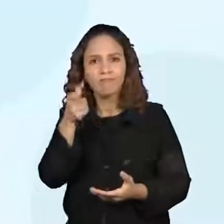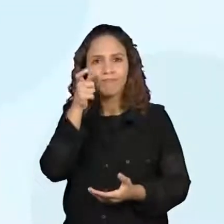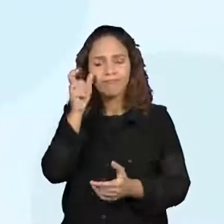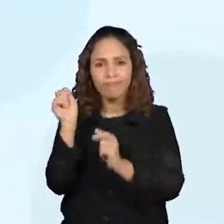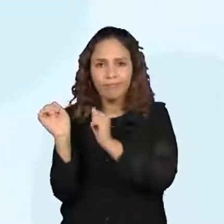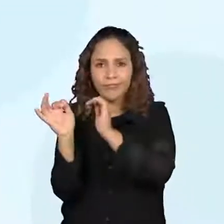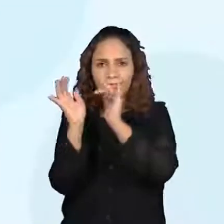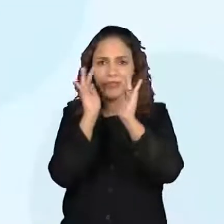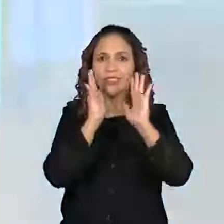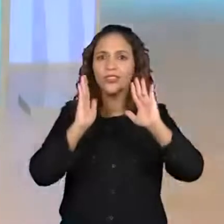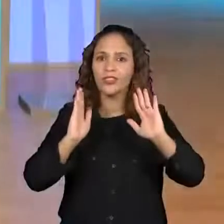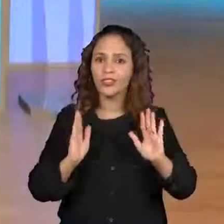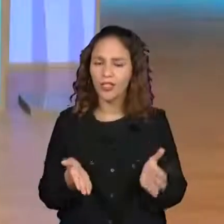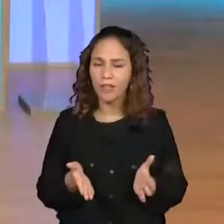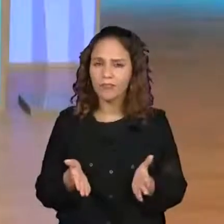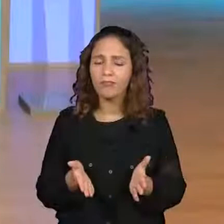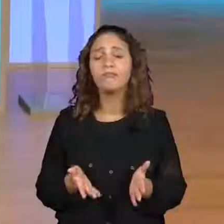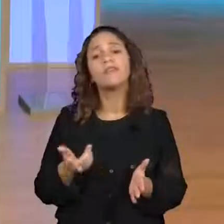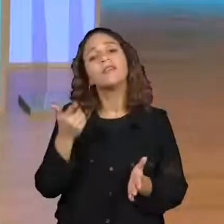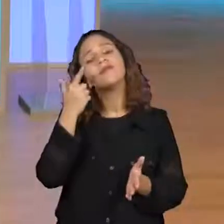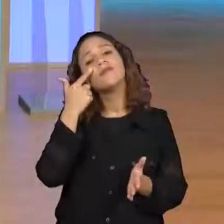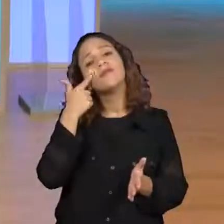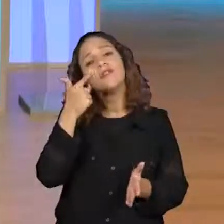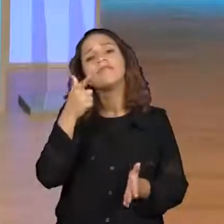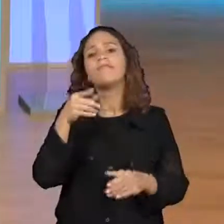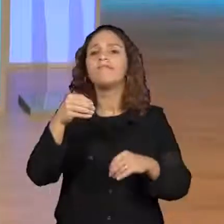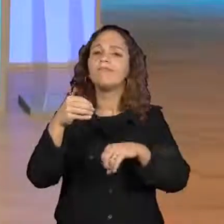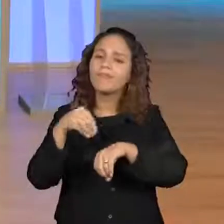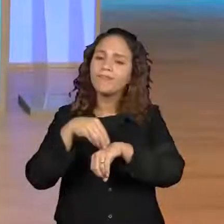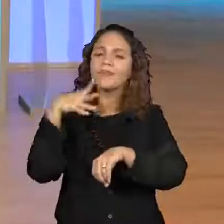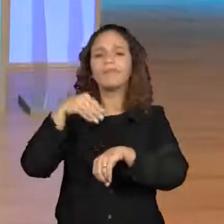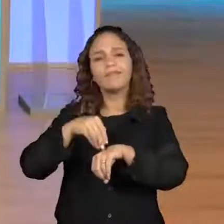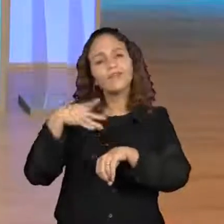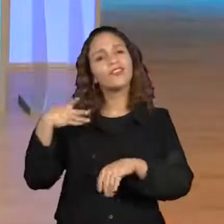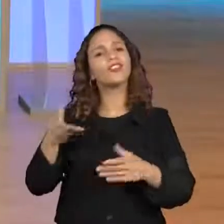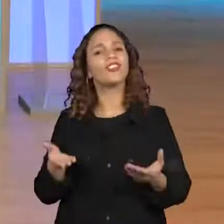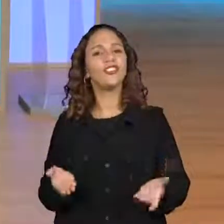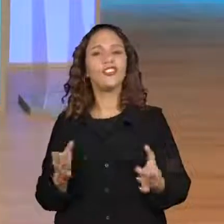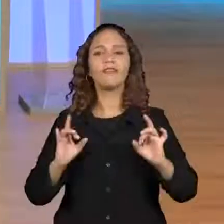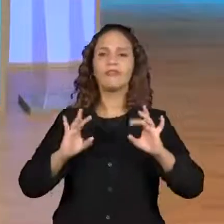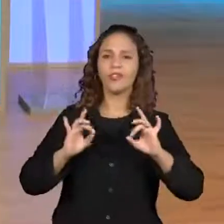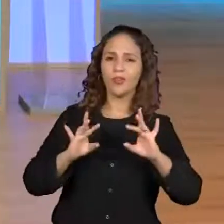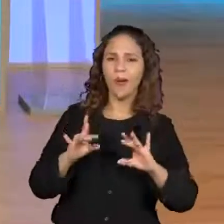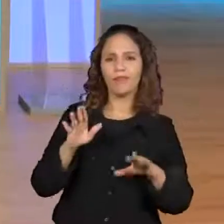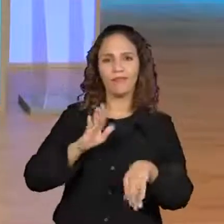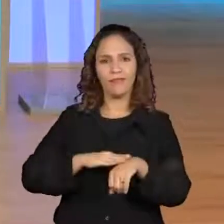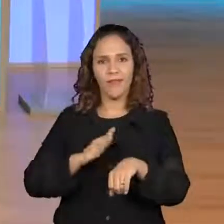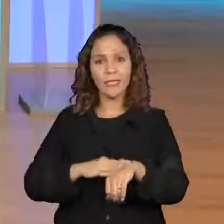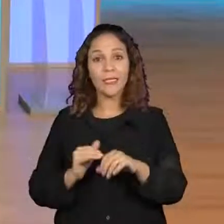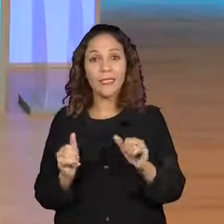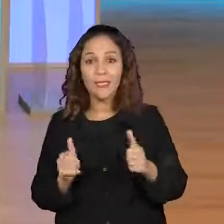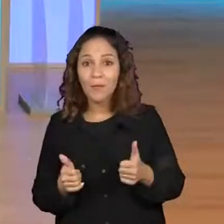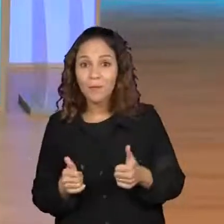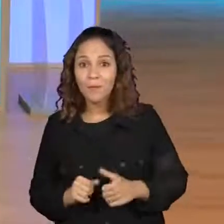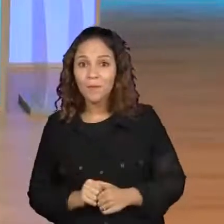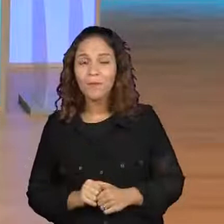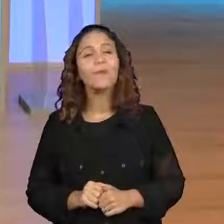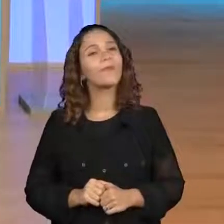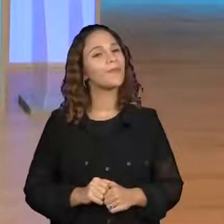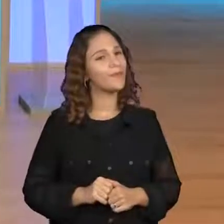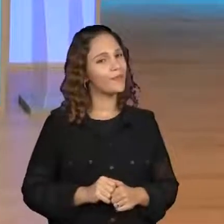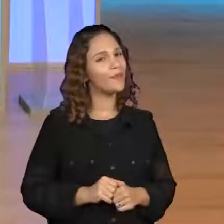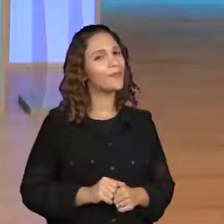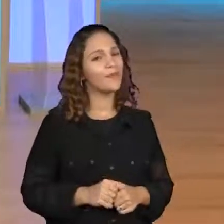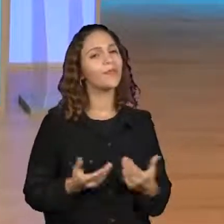essa aula no repositório, verificar aí, passar suas sugestões e preencher o formulário para a gente. Isso mesmo.